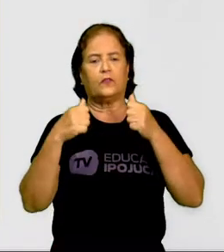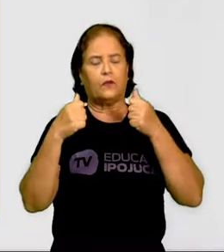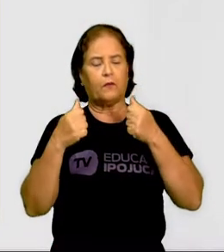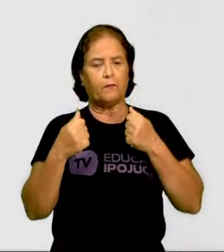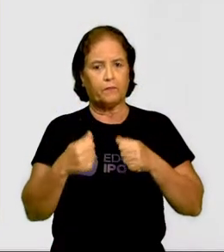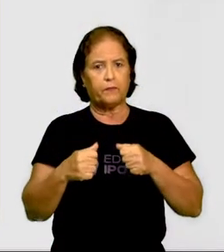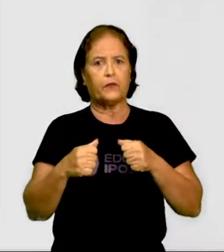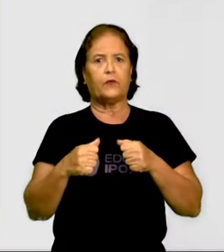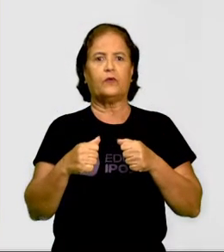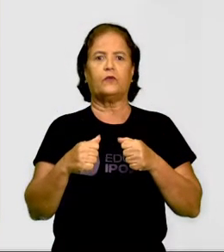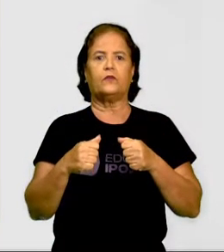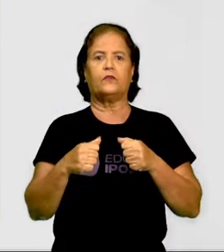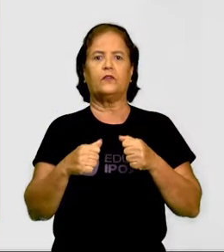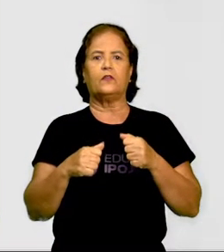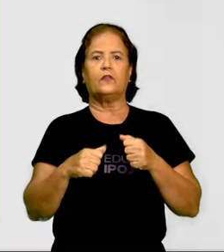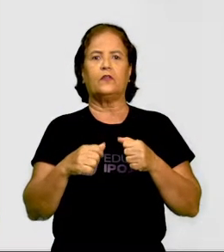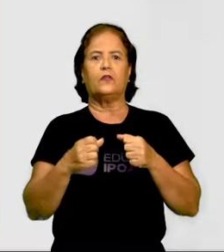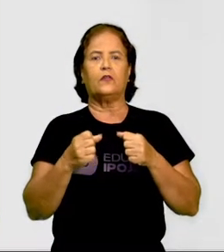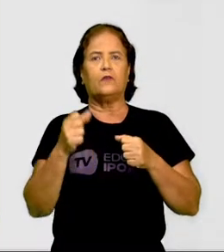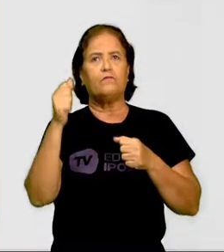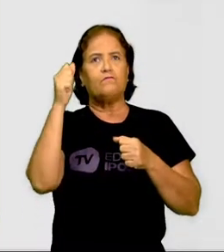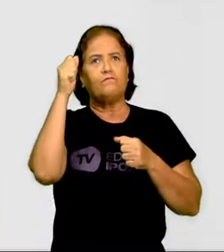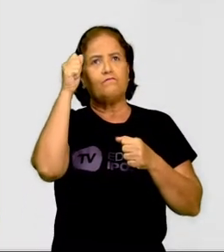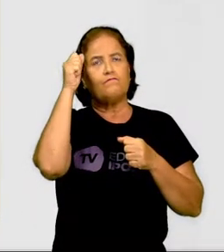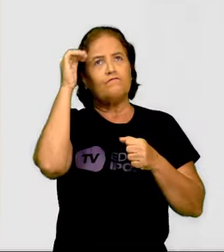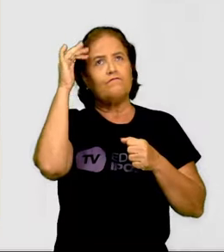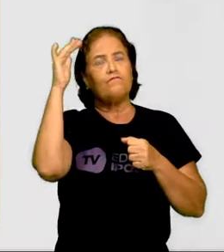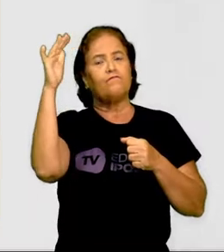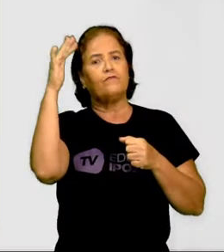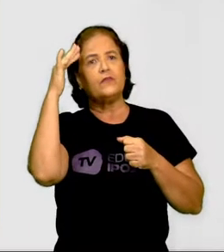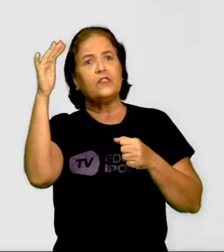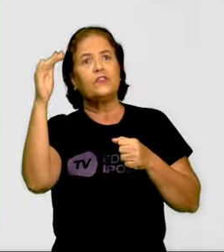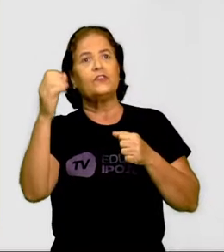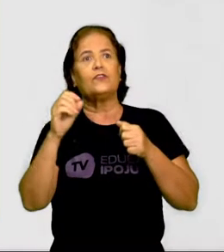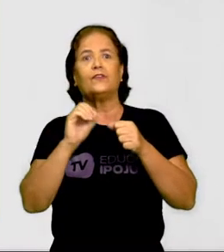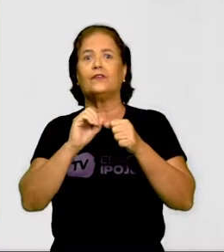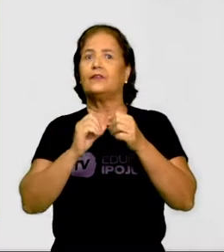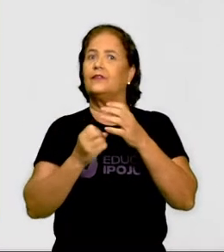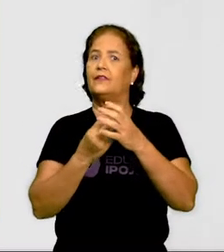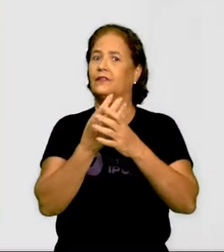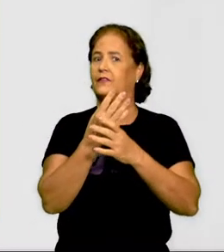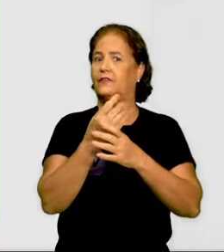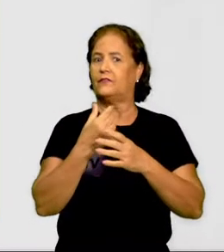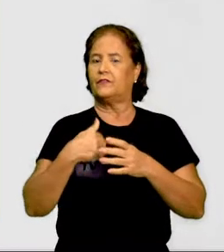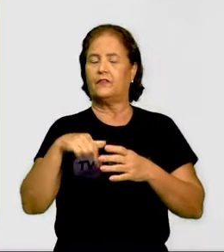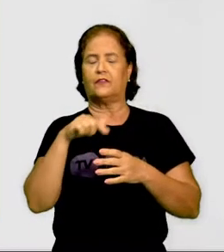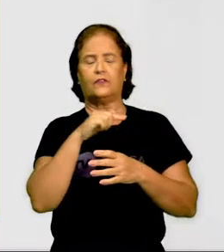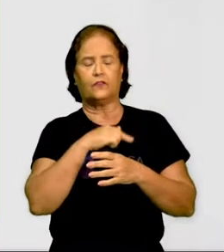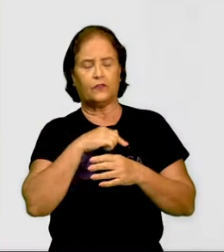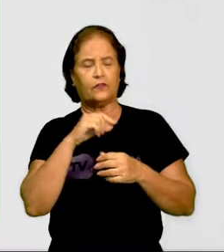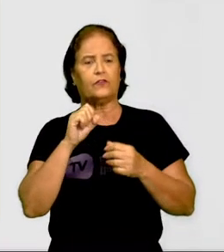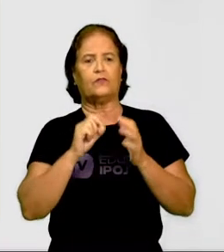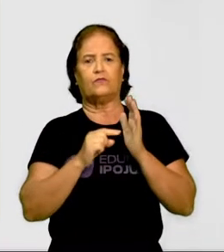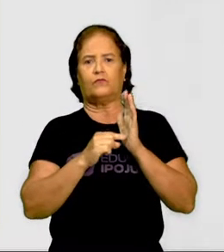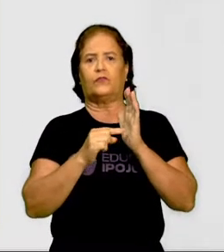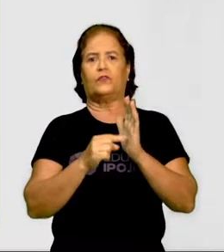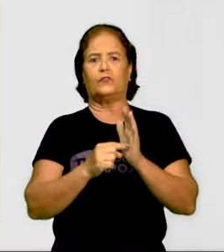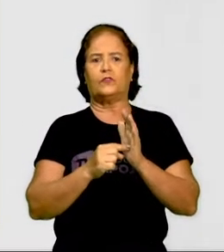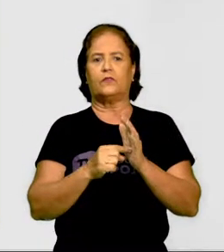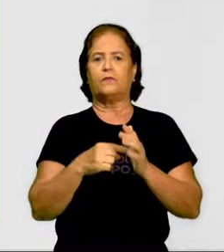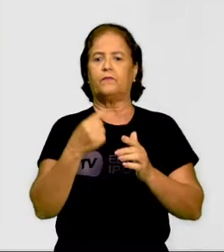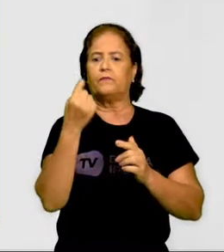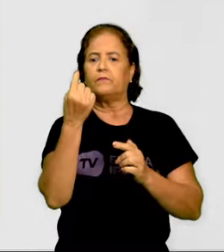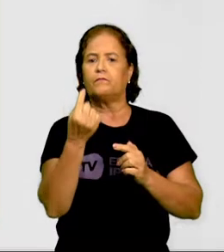vida à nossa imaginação, à nossa criatividade. Cada traço forma